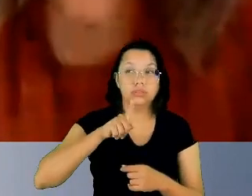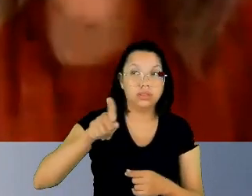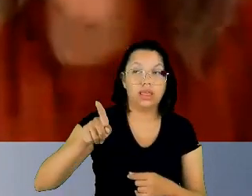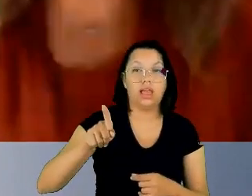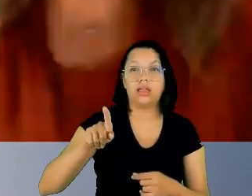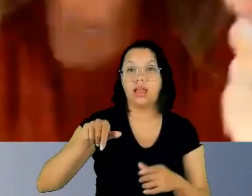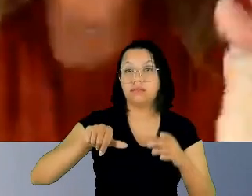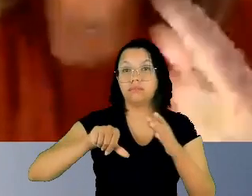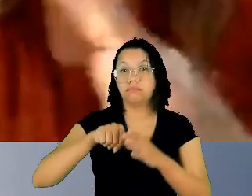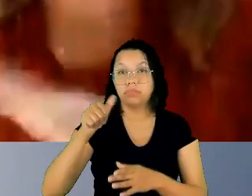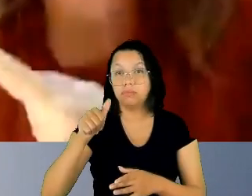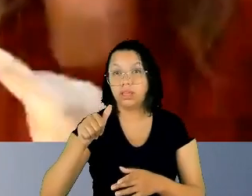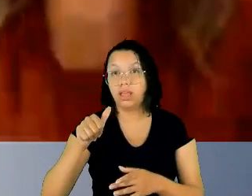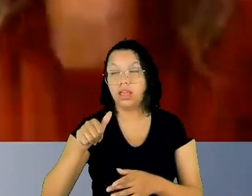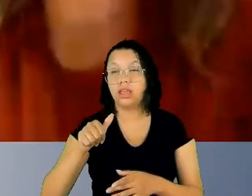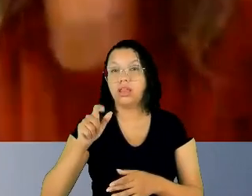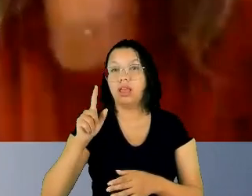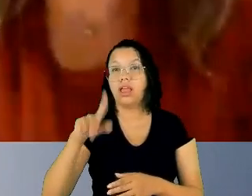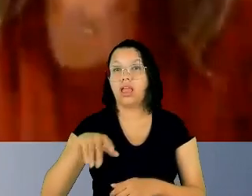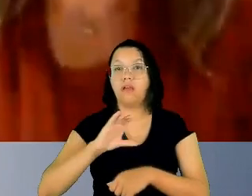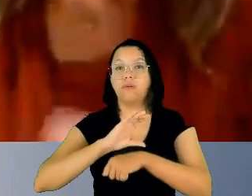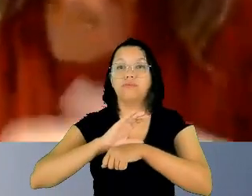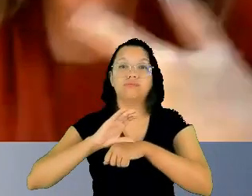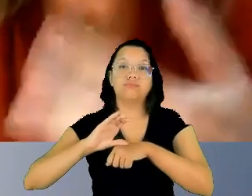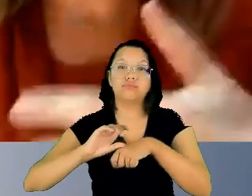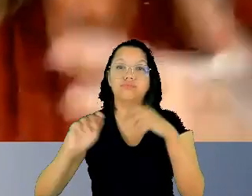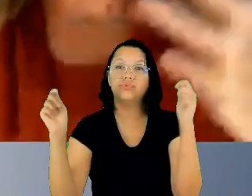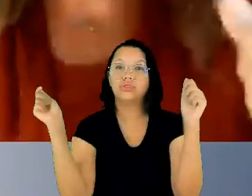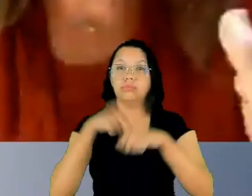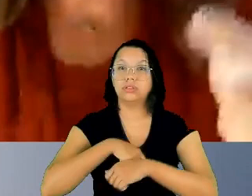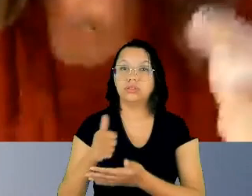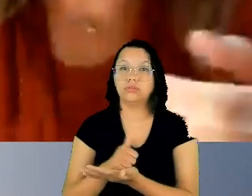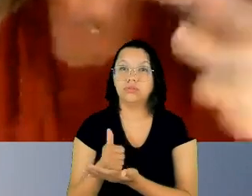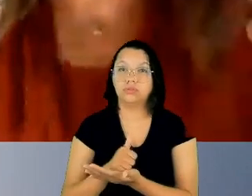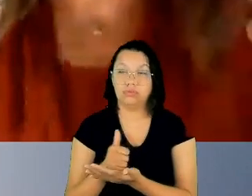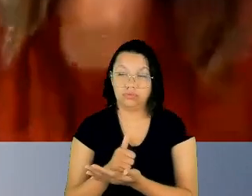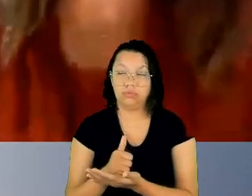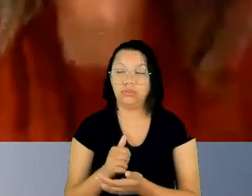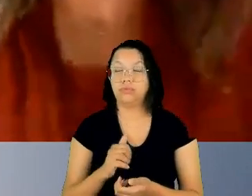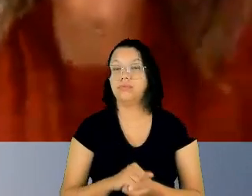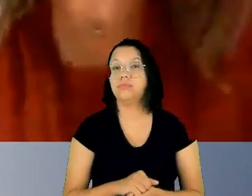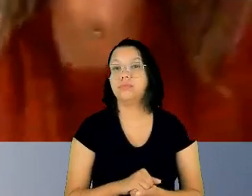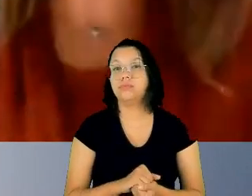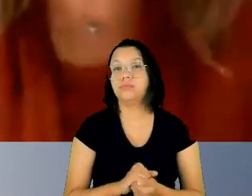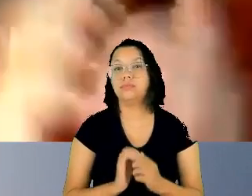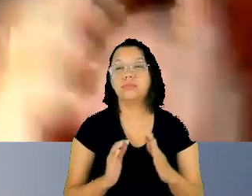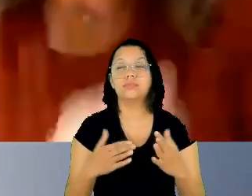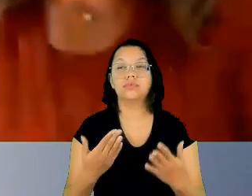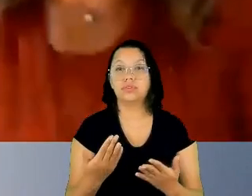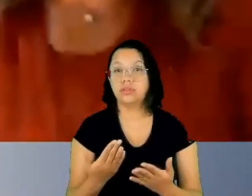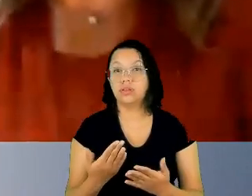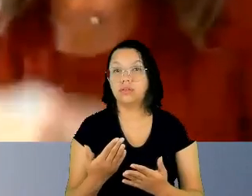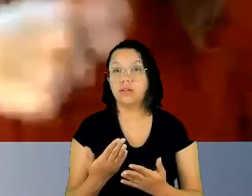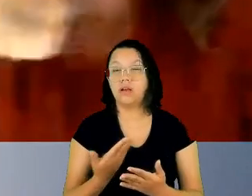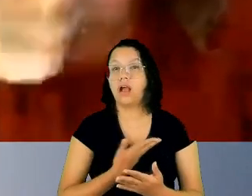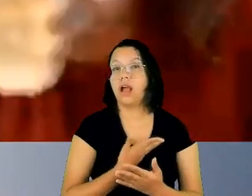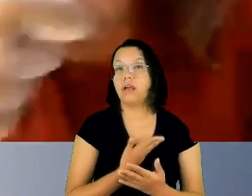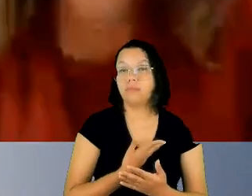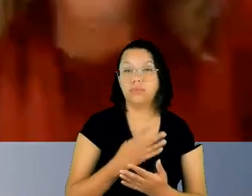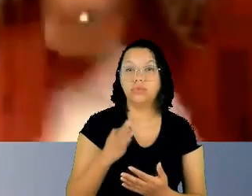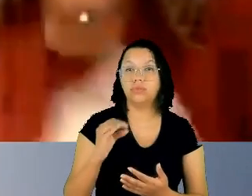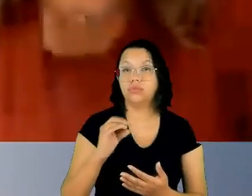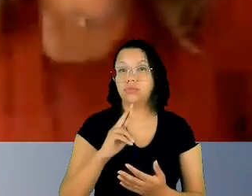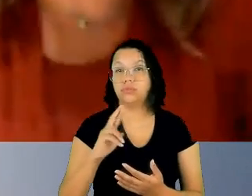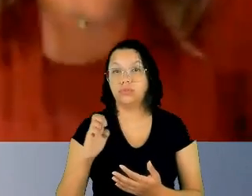de capacitação e controle de convencionalidade e aí um querido amigo que é o doutor Torres juiz se